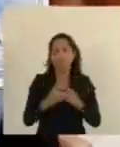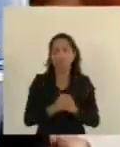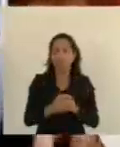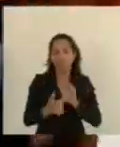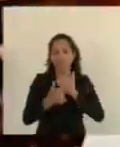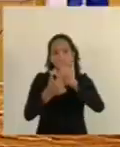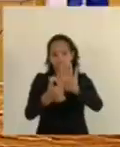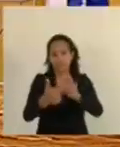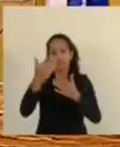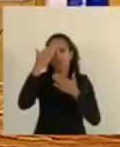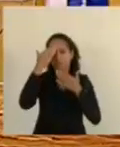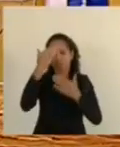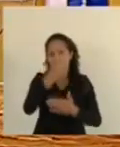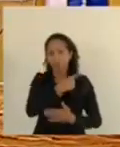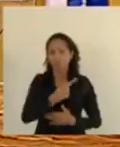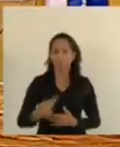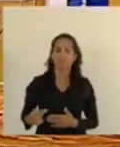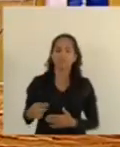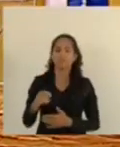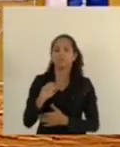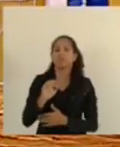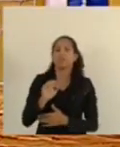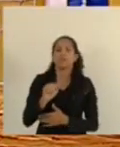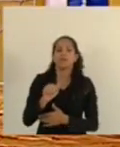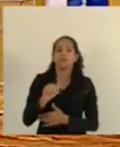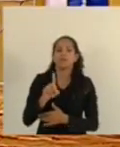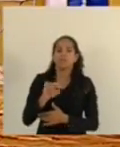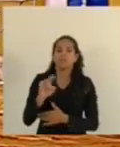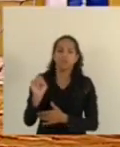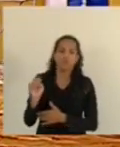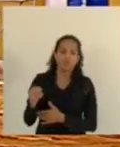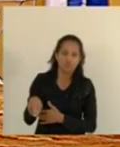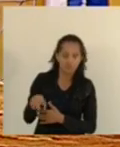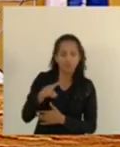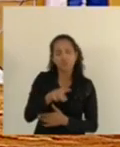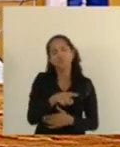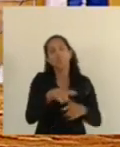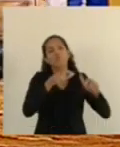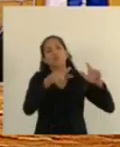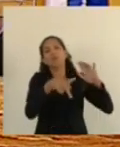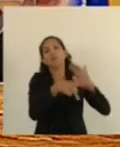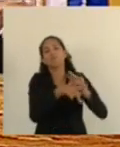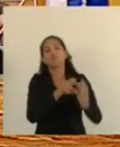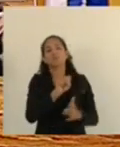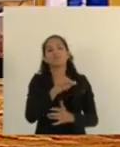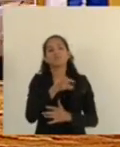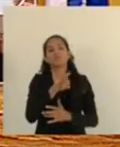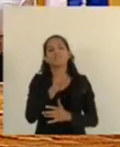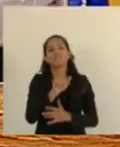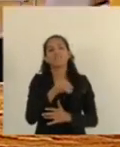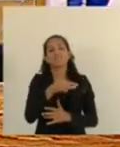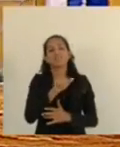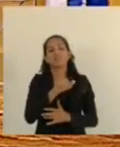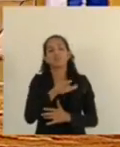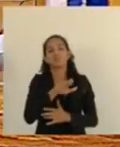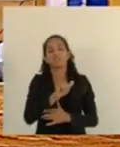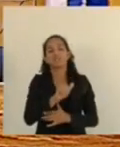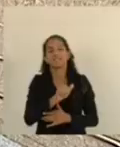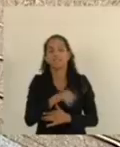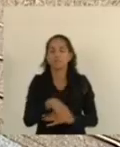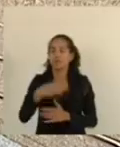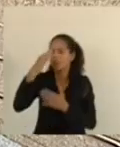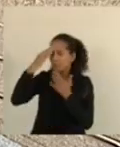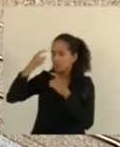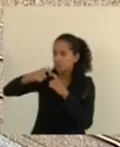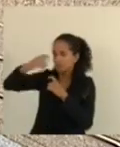Obrigado, presidente Adilson Espíndola, lá da nossa querida Santa Maria de Getivar. Obrigado, deputado doutor